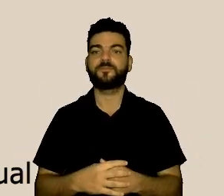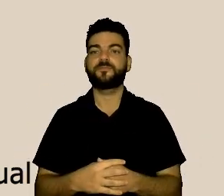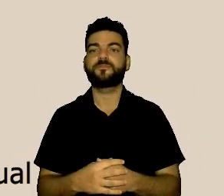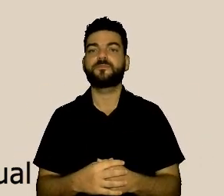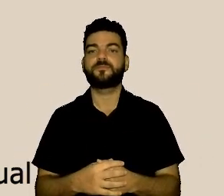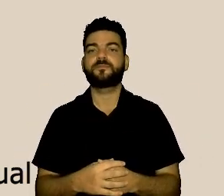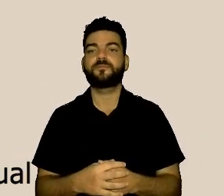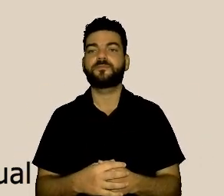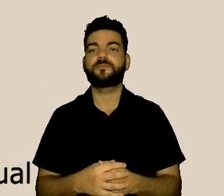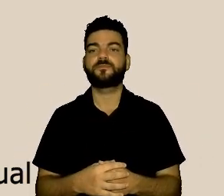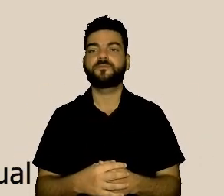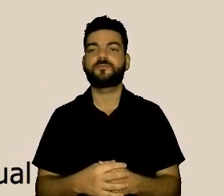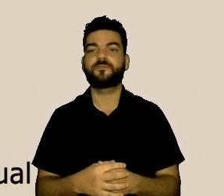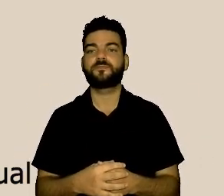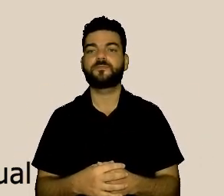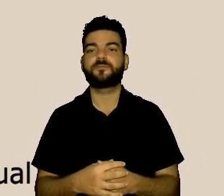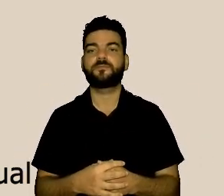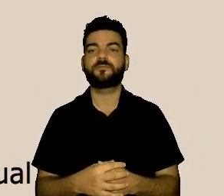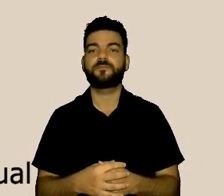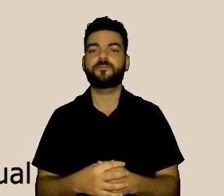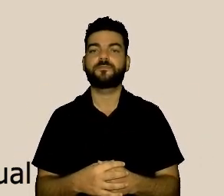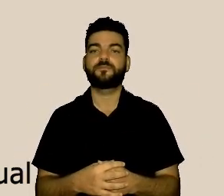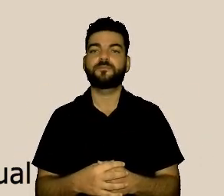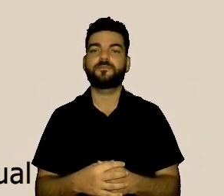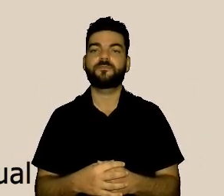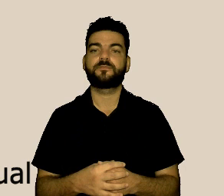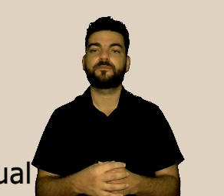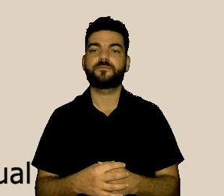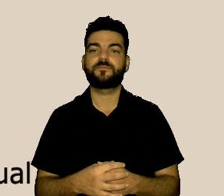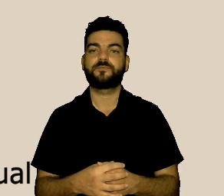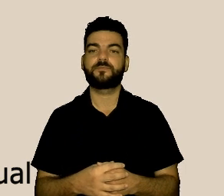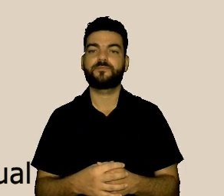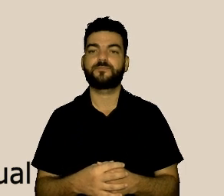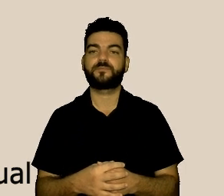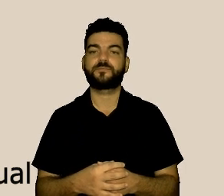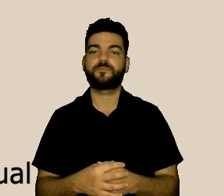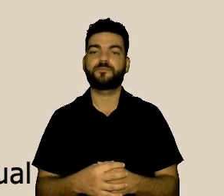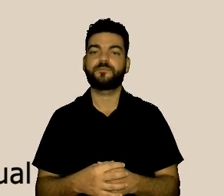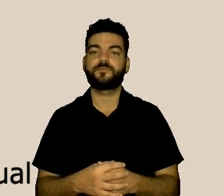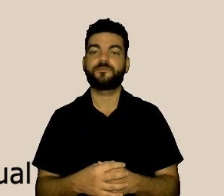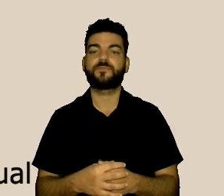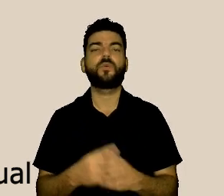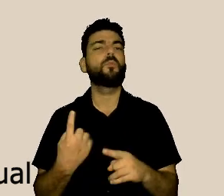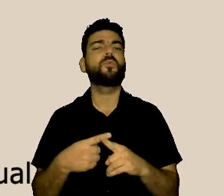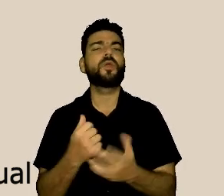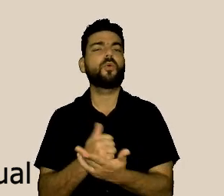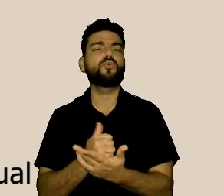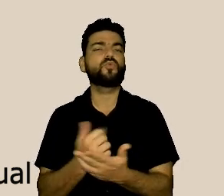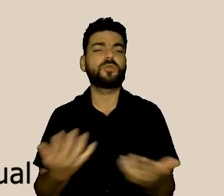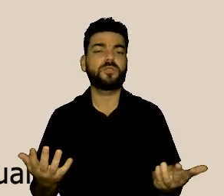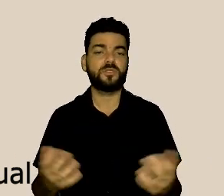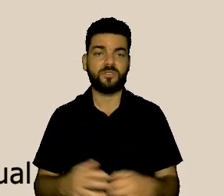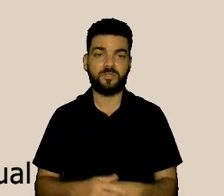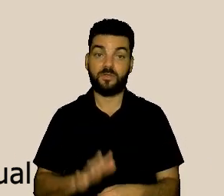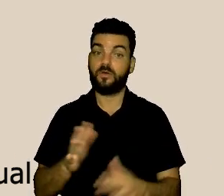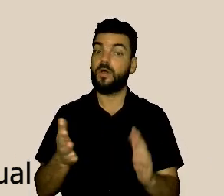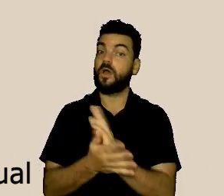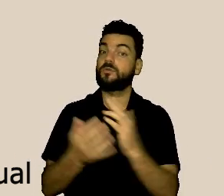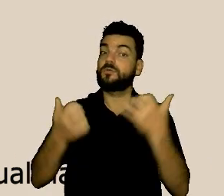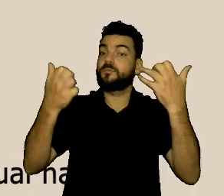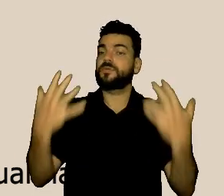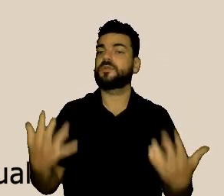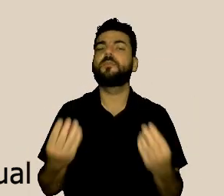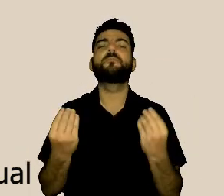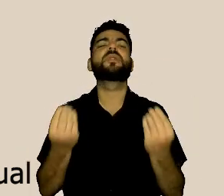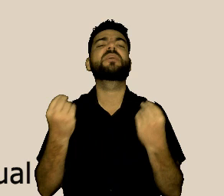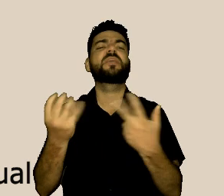Por que o controle interno? Muitas pessoas dizem assim, bom, mas por que que a ouvidoria geral que está no controle interno interessa essa temática?